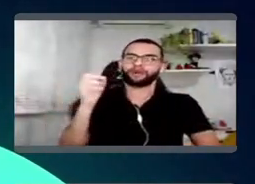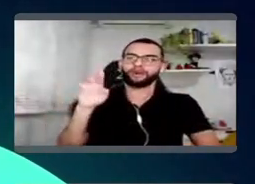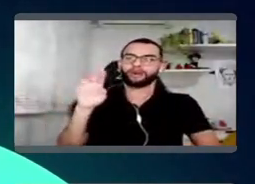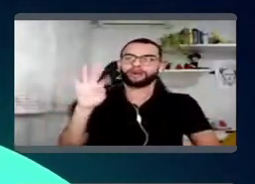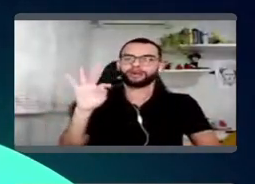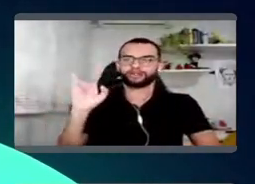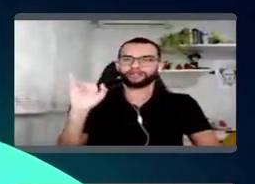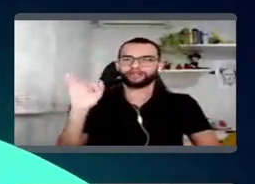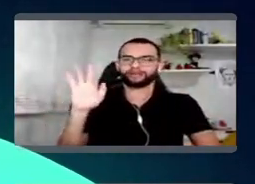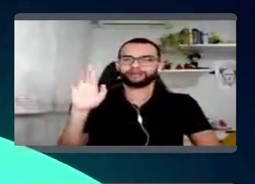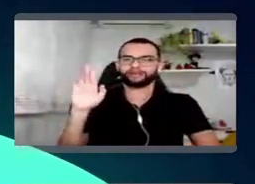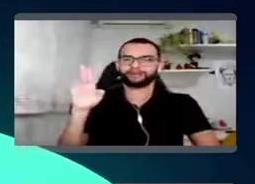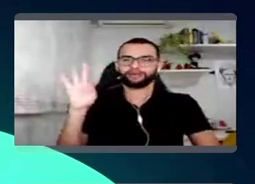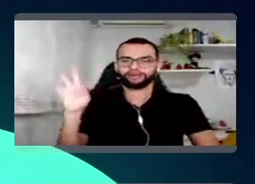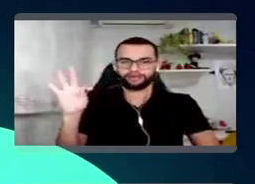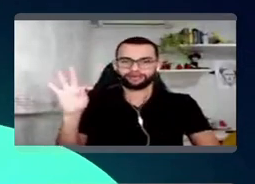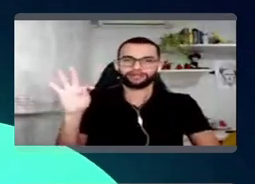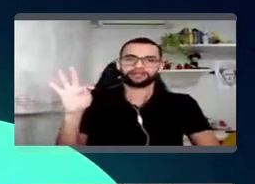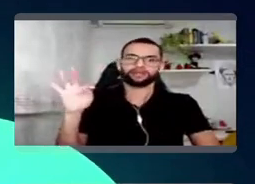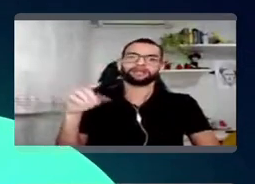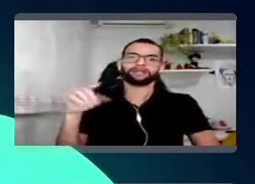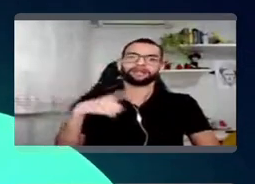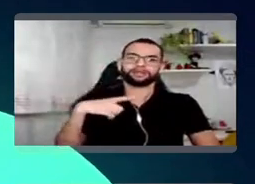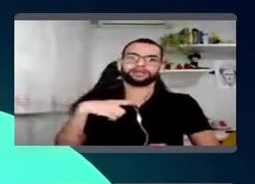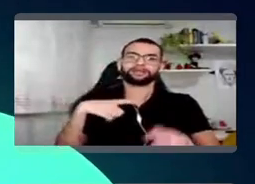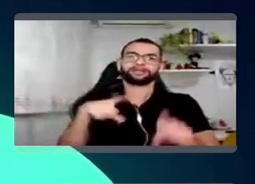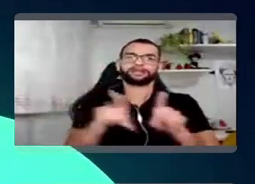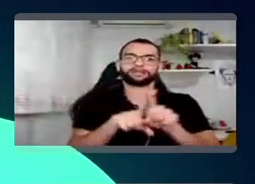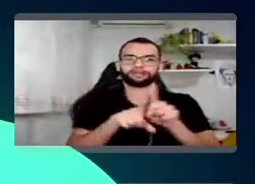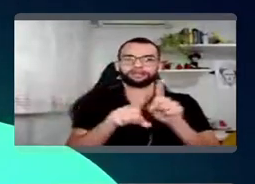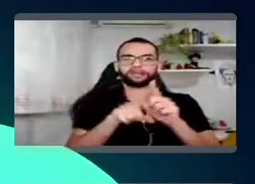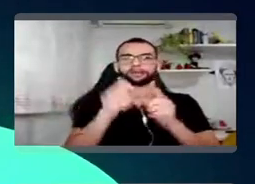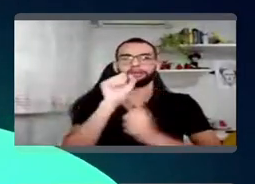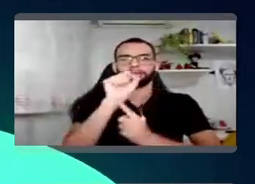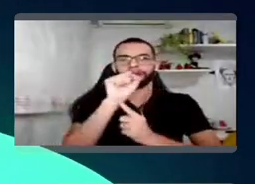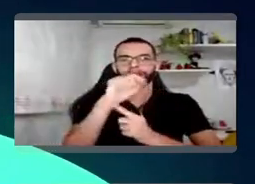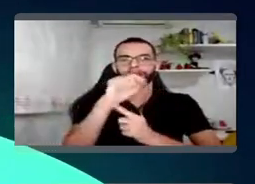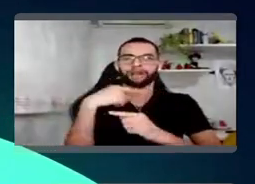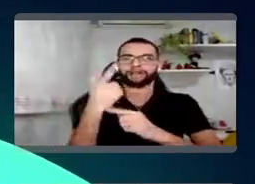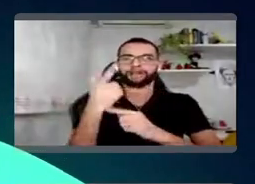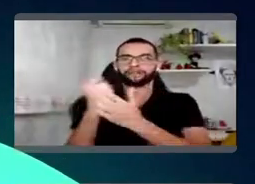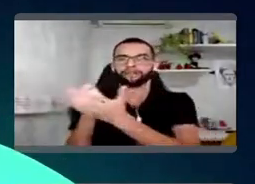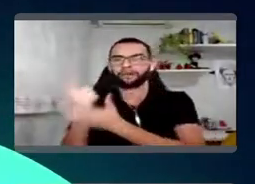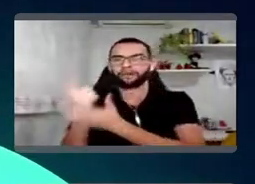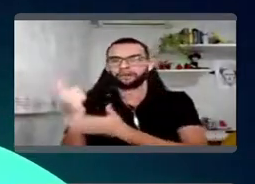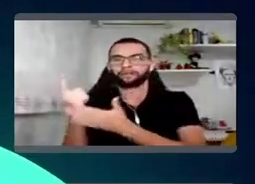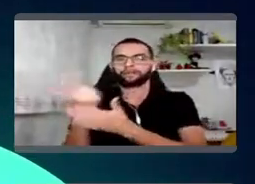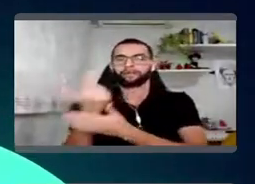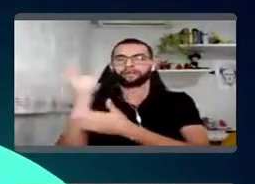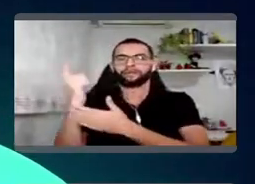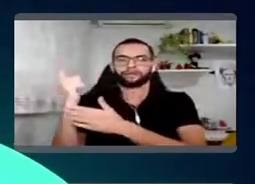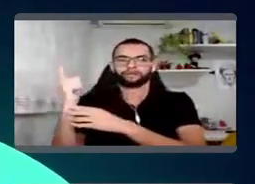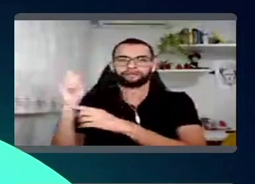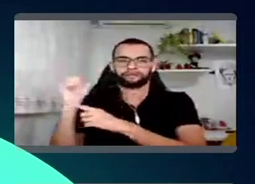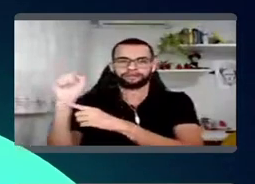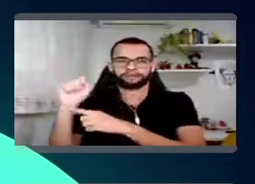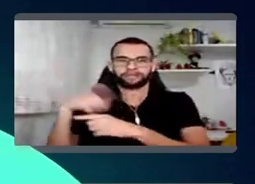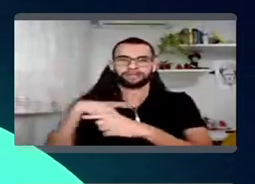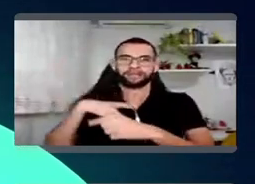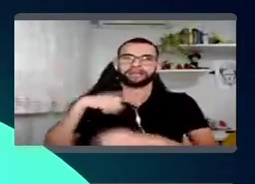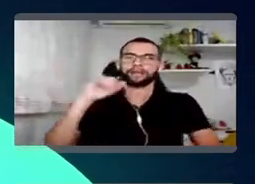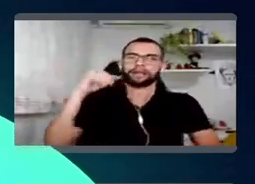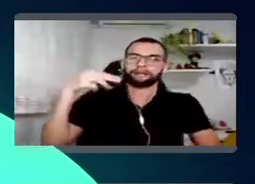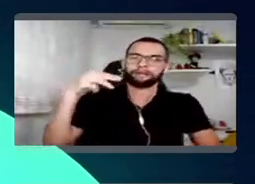tem o Supermercado Now, que a gente fez aquisição também no começo de 2020. A gente tem o Imaginário, enfim,